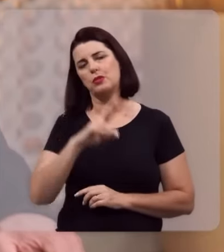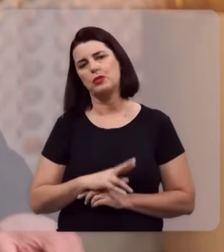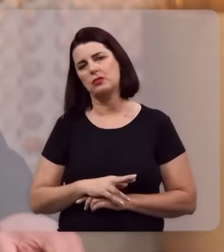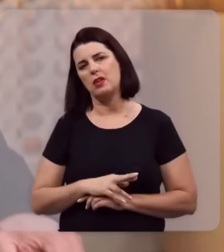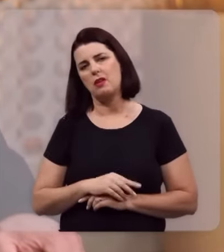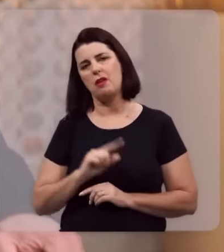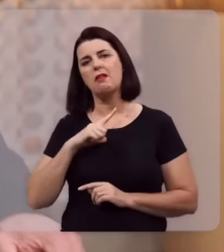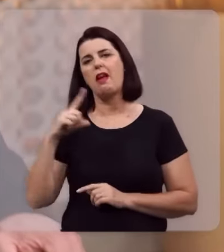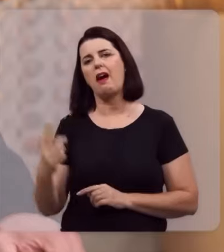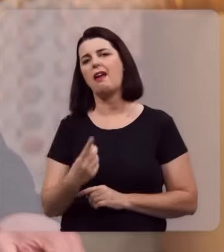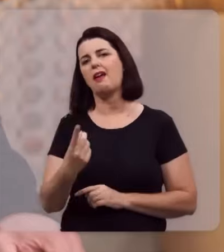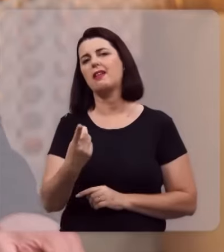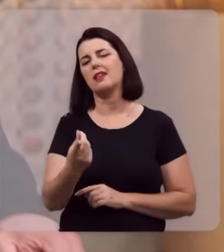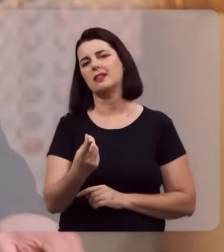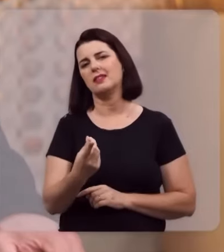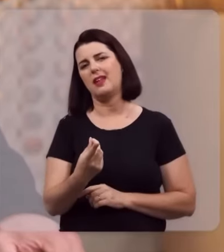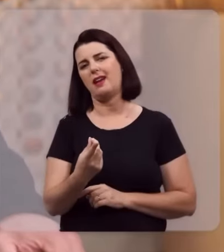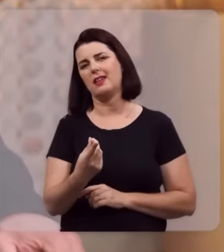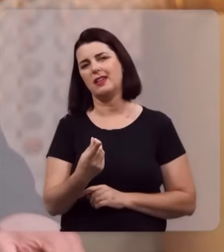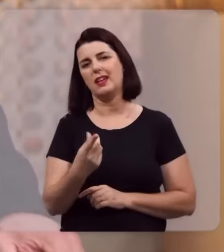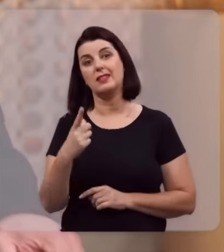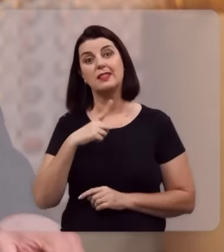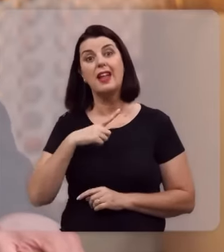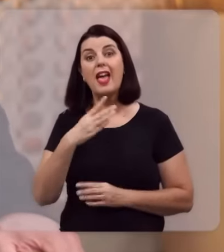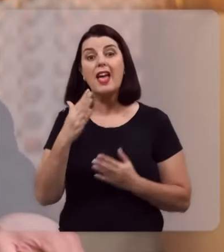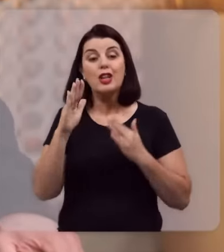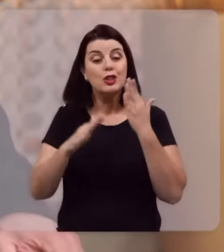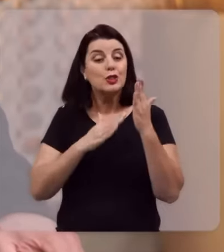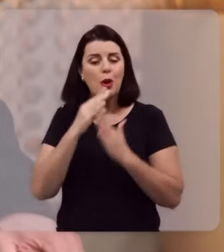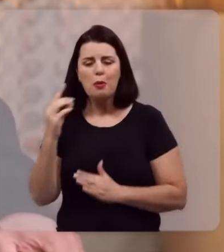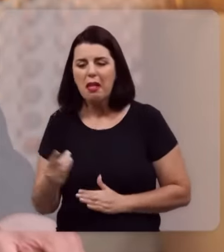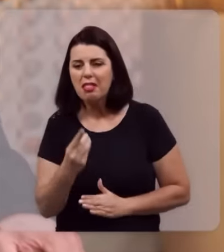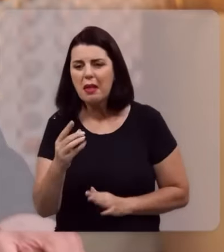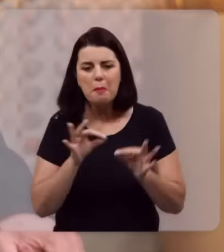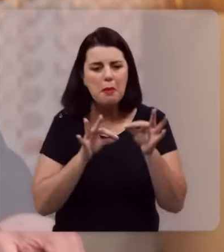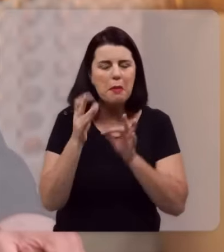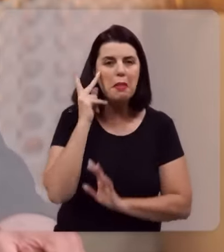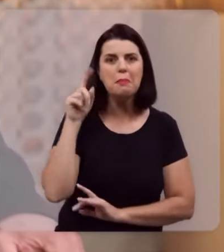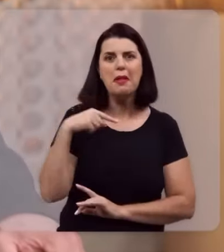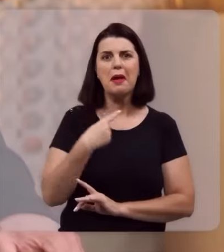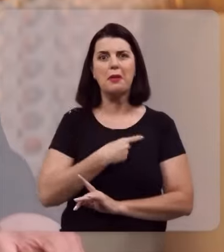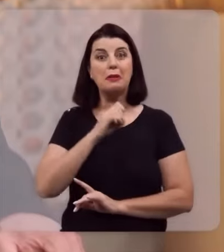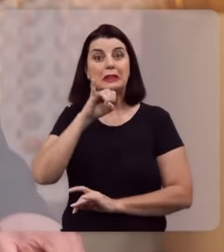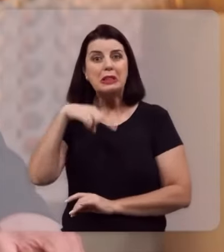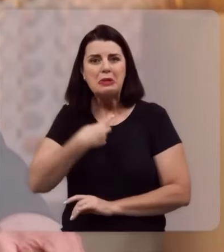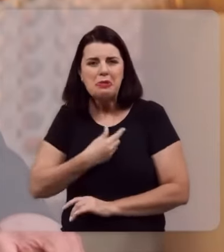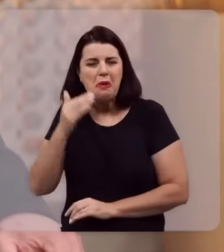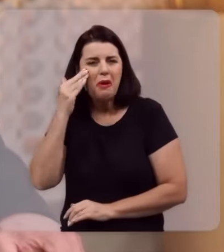grande propósito do Senhor, que é a eternidade. Existe toda uma eternidade preparada para nós. Se